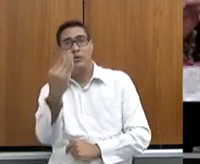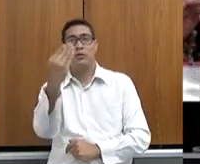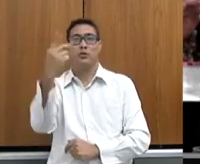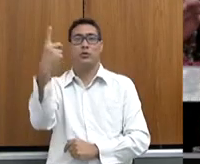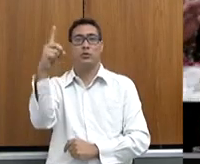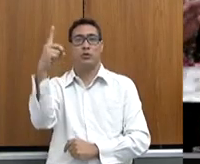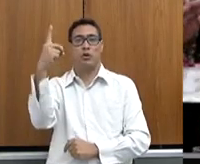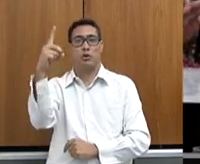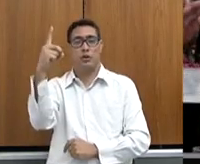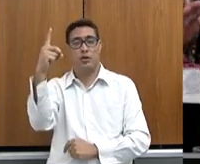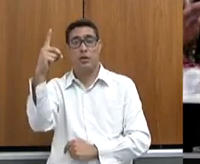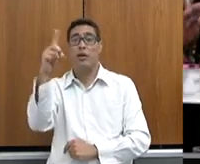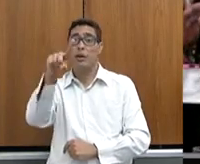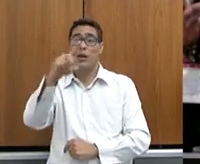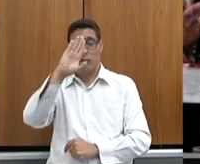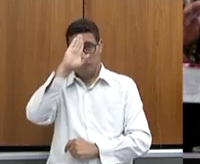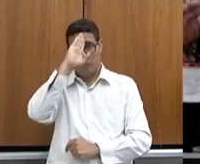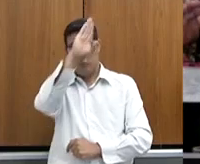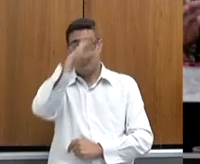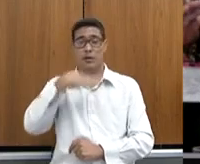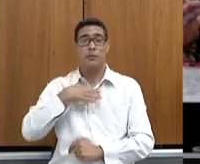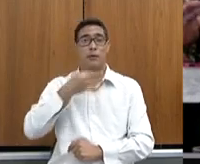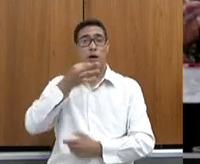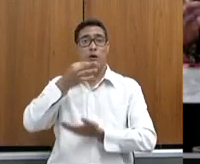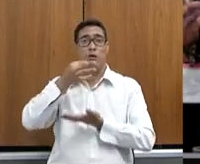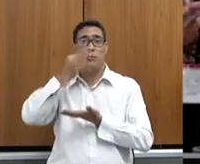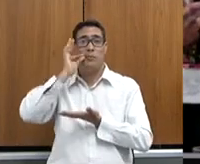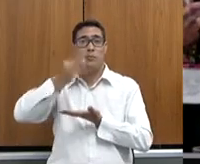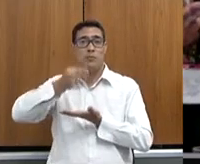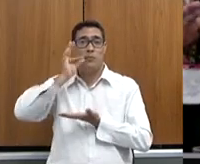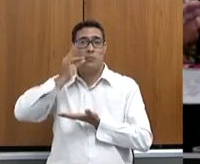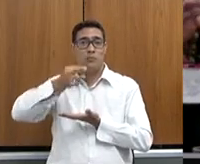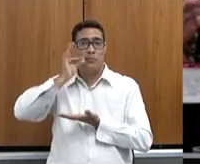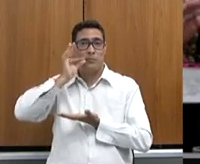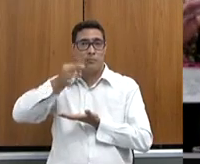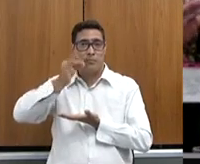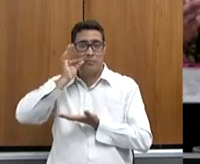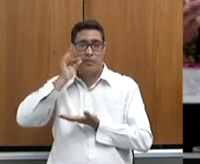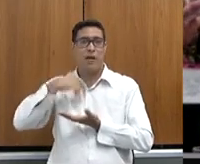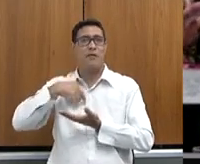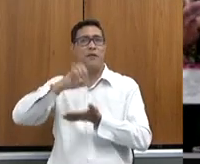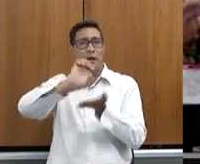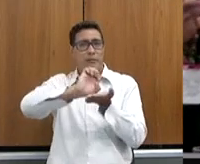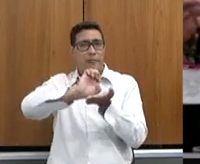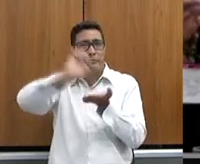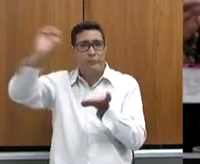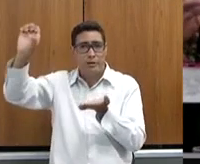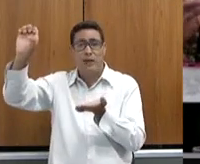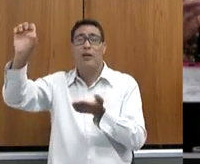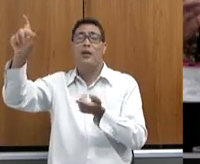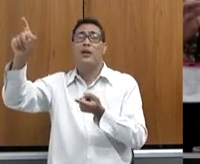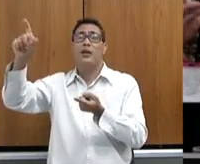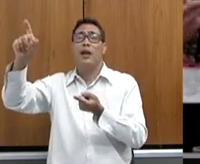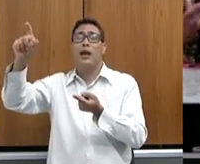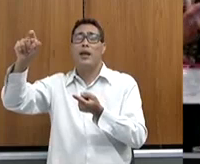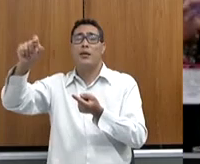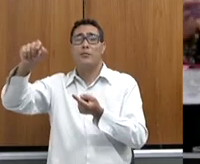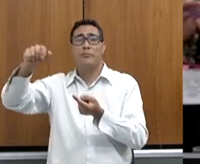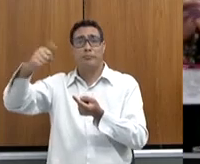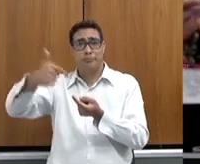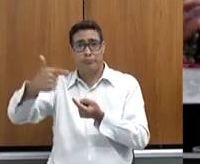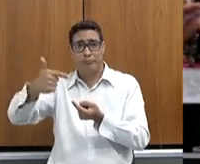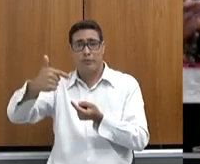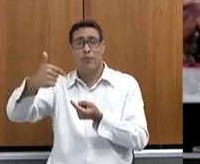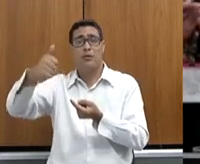tendo o café como principal produto da pauta de exportação, só exportamos mais minério do que café, mas, nesse